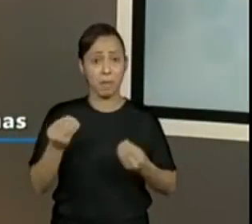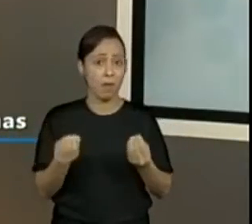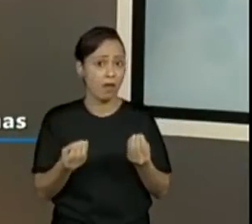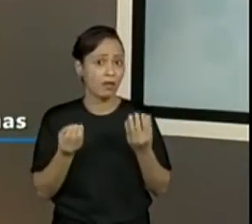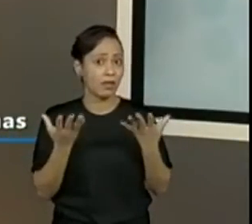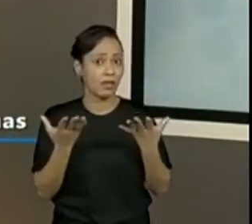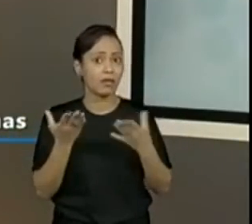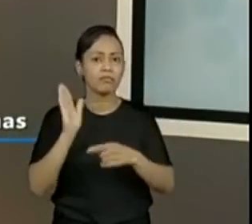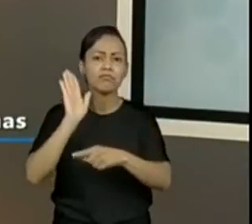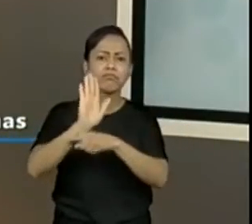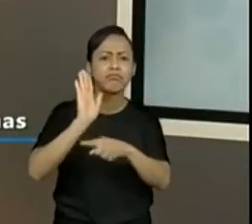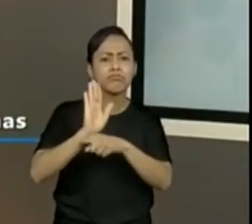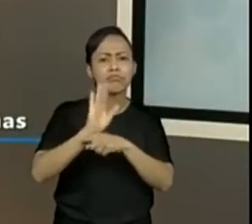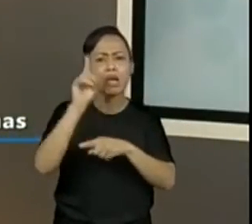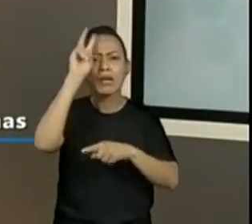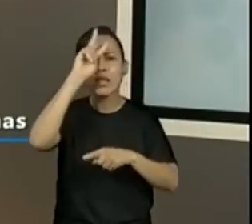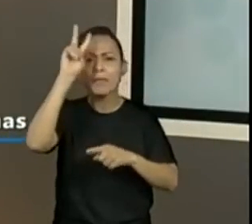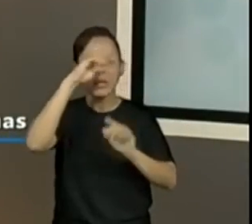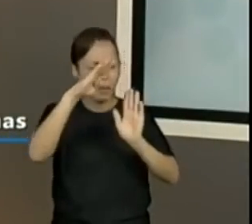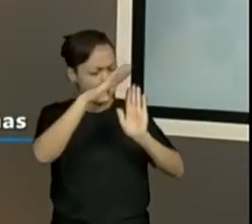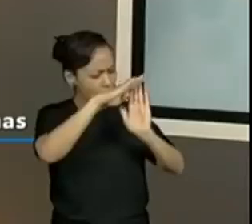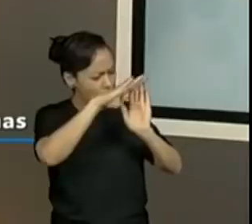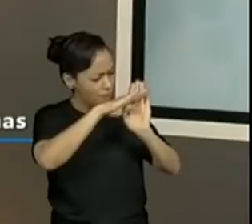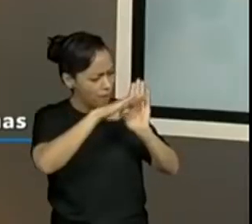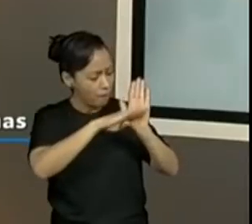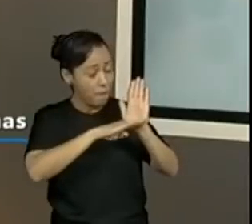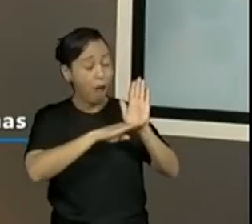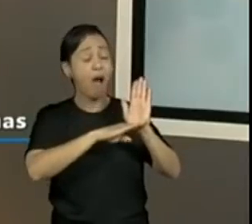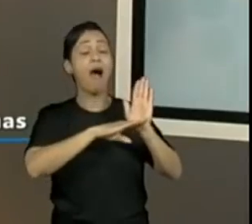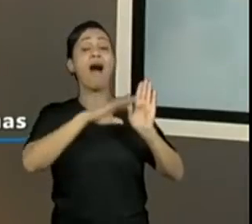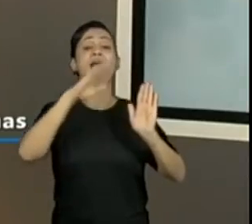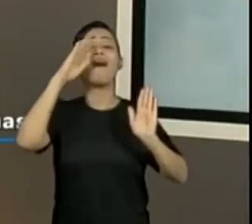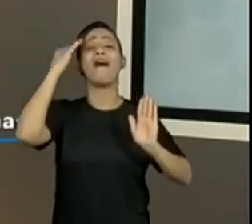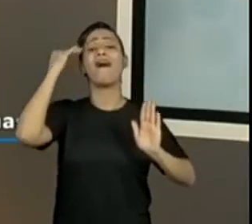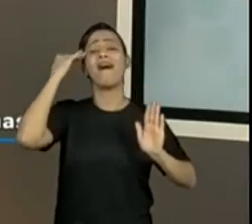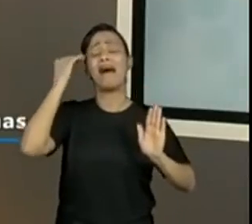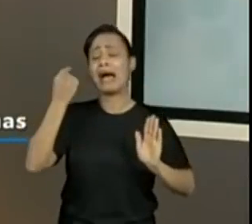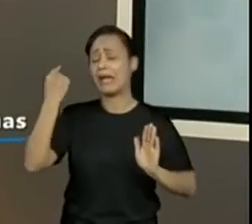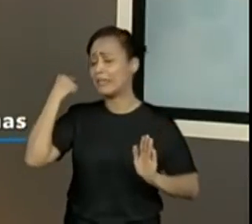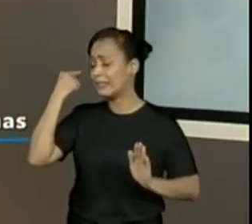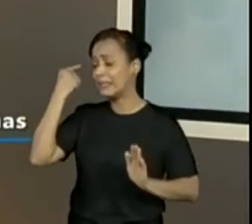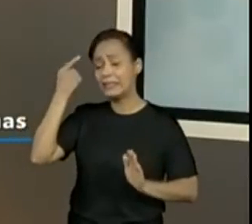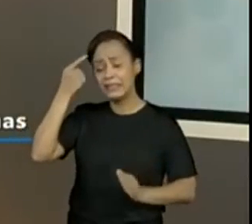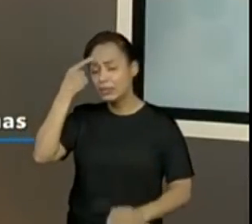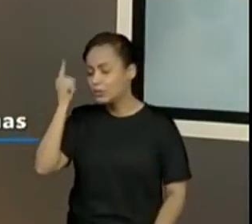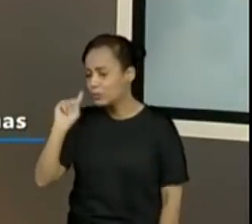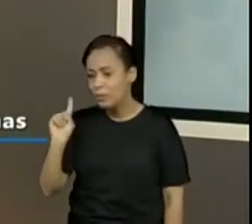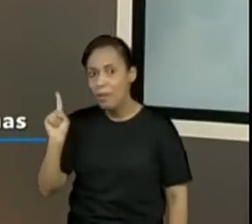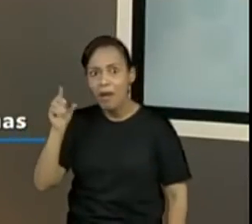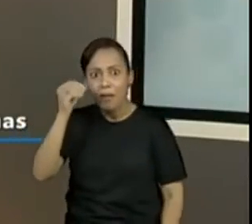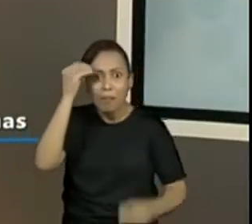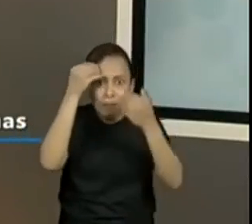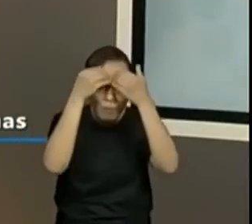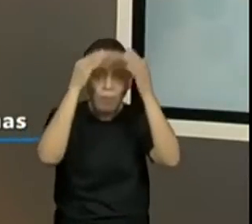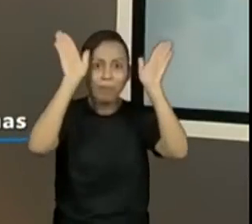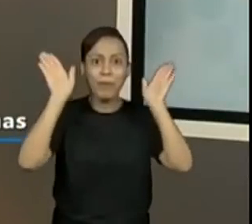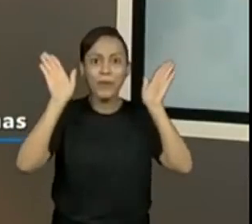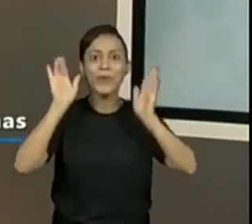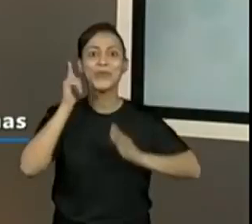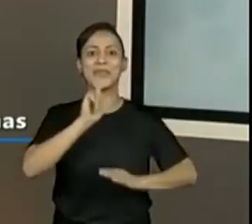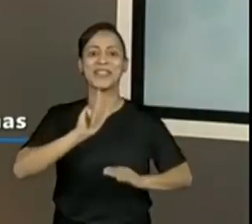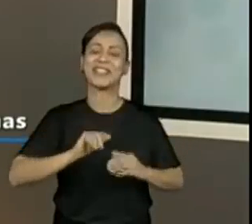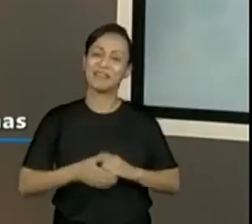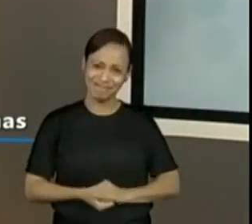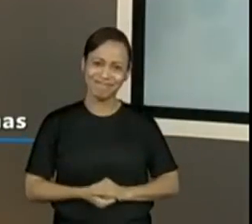rever uma lista. Para quê? Para tentar recuperar algumas coisas que ficaram faltando nesse processo do aprender. Então,